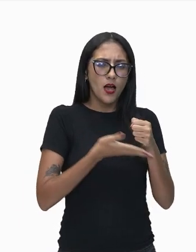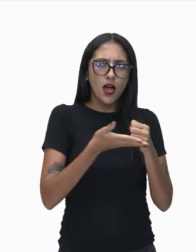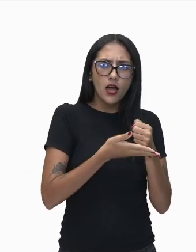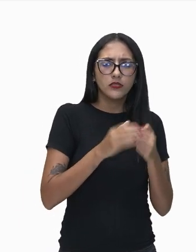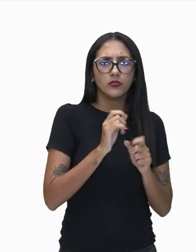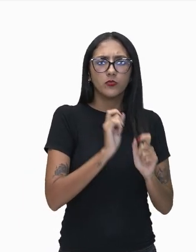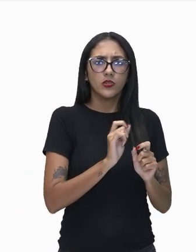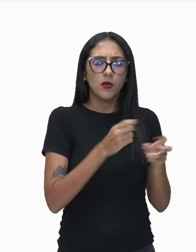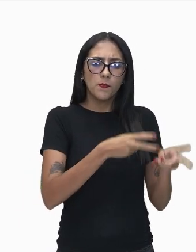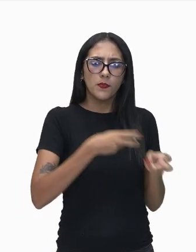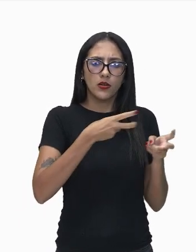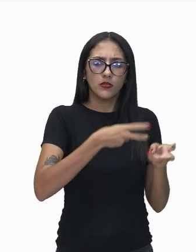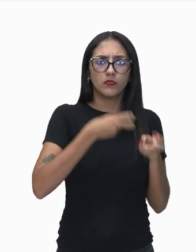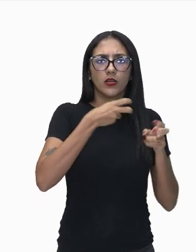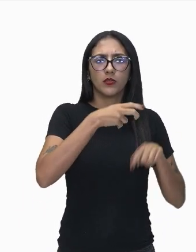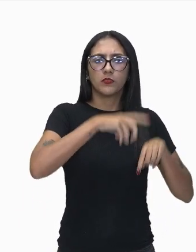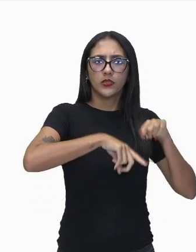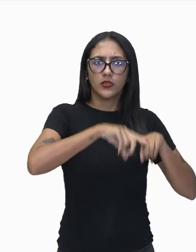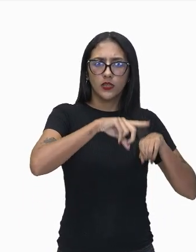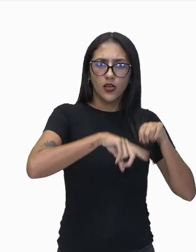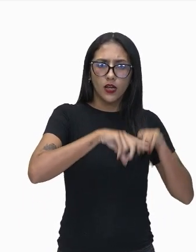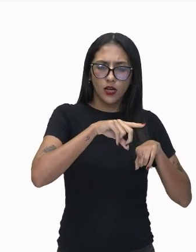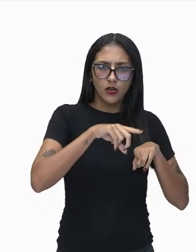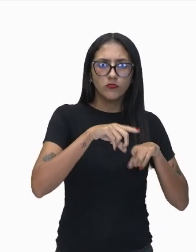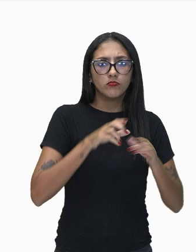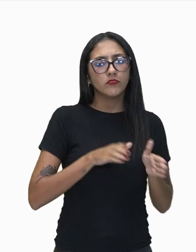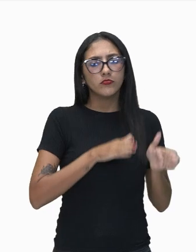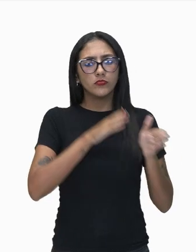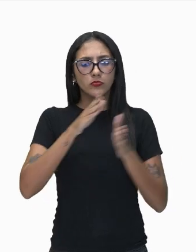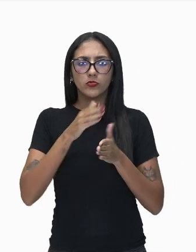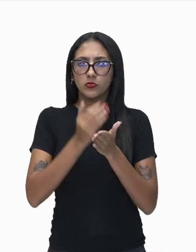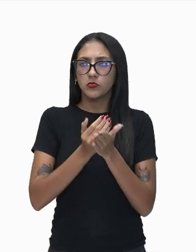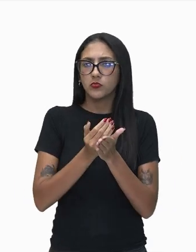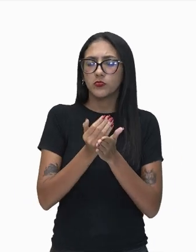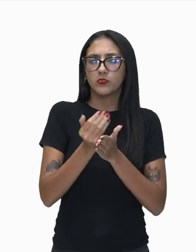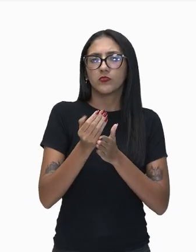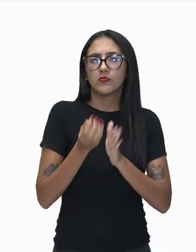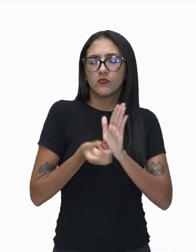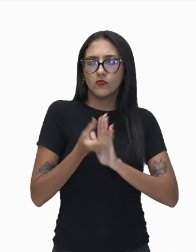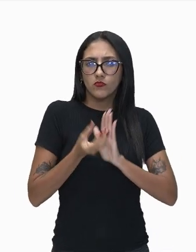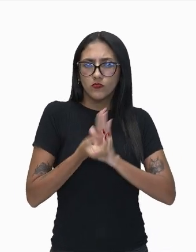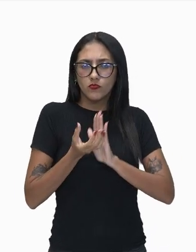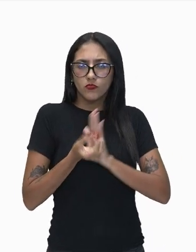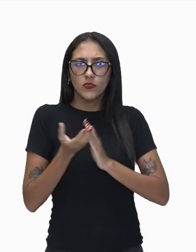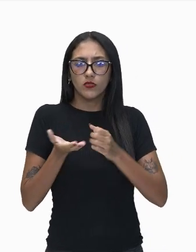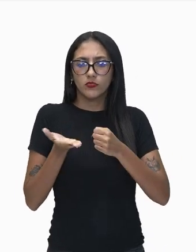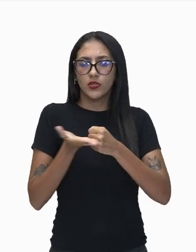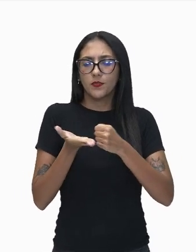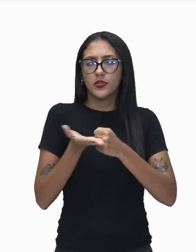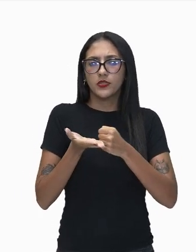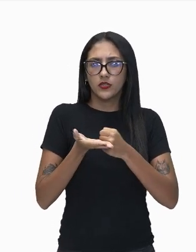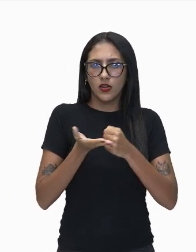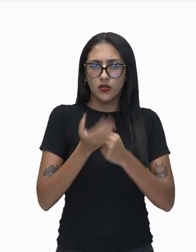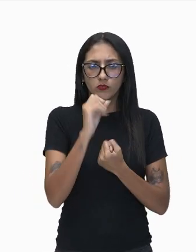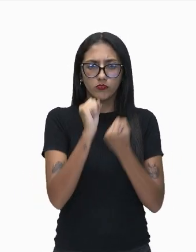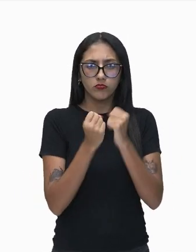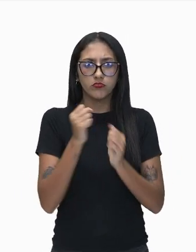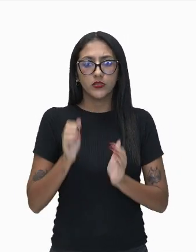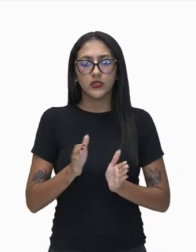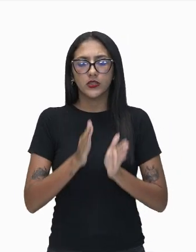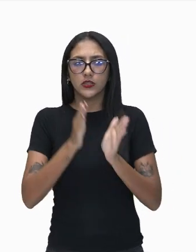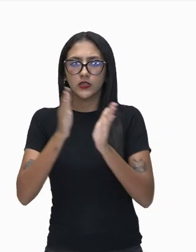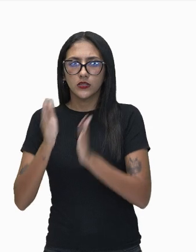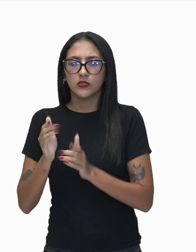recursos lá para o início da produção, que vai passar lá por um processo intermediário e depois vai